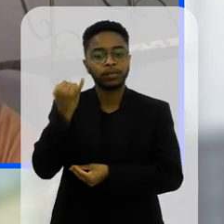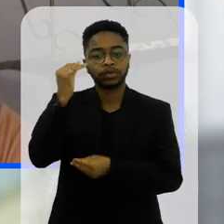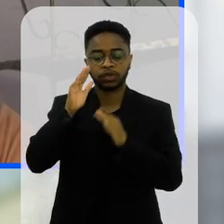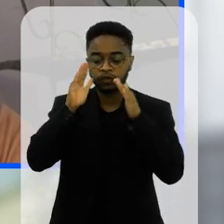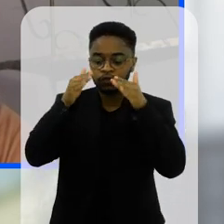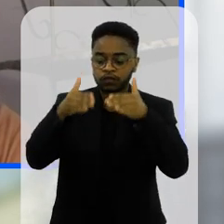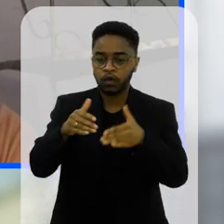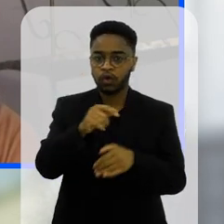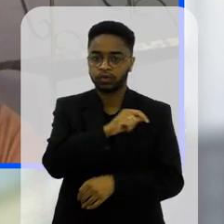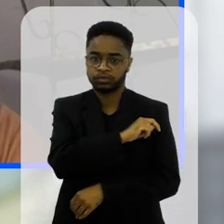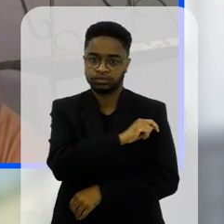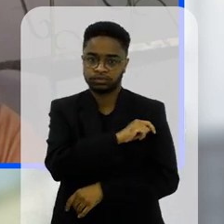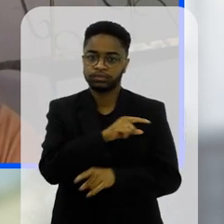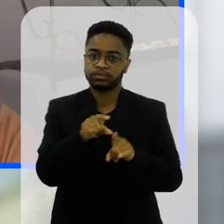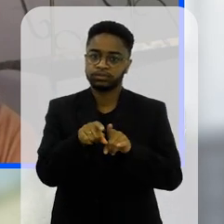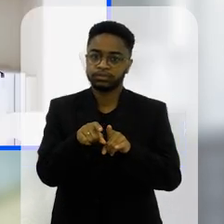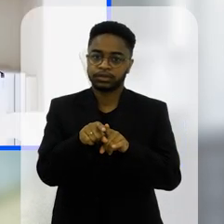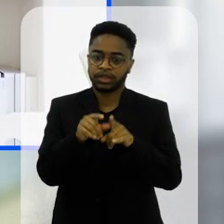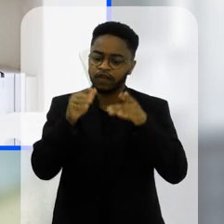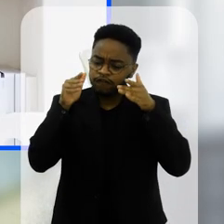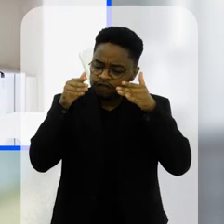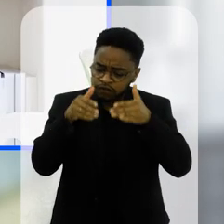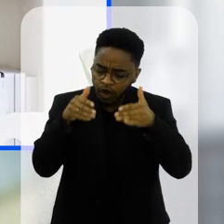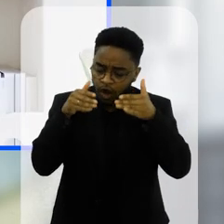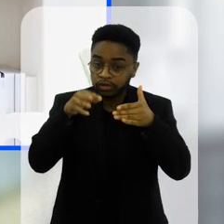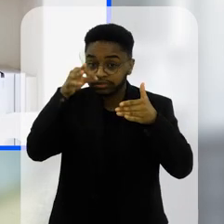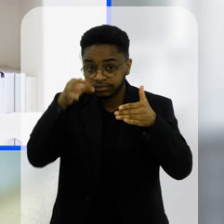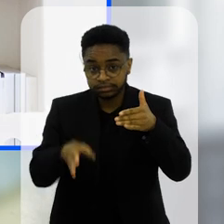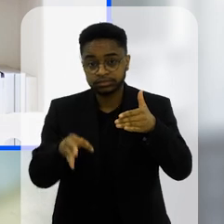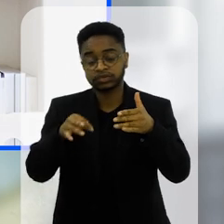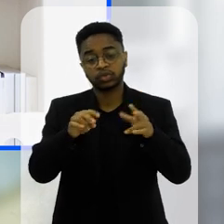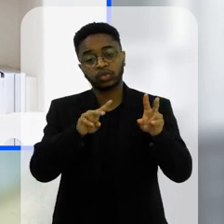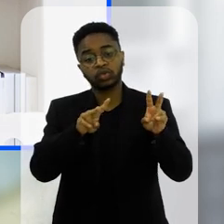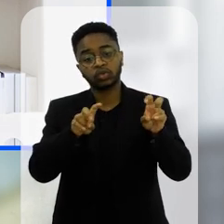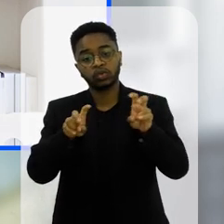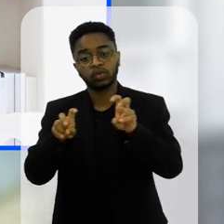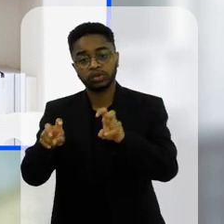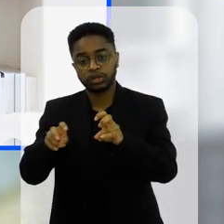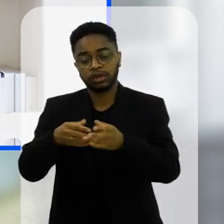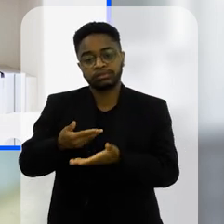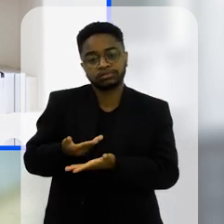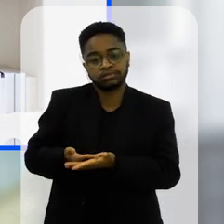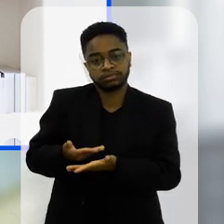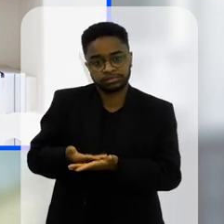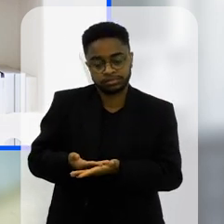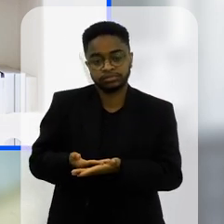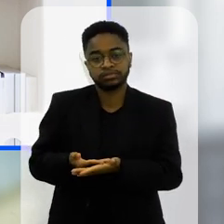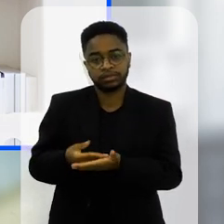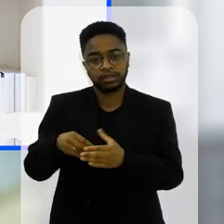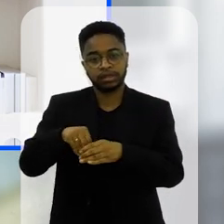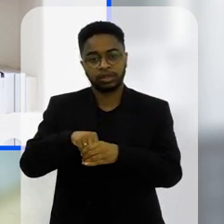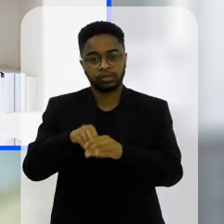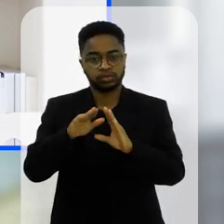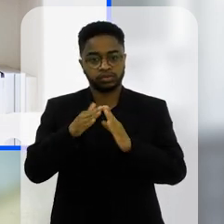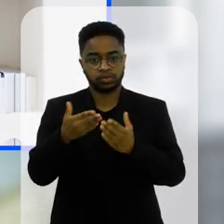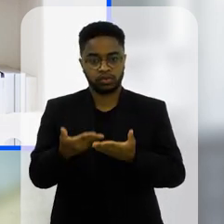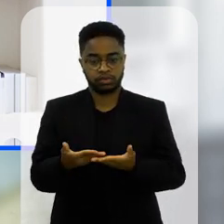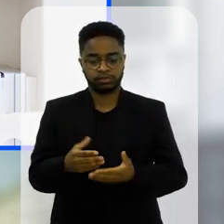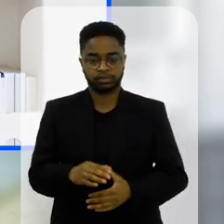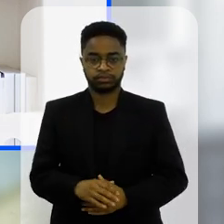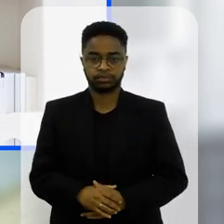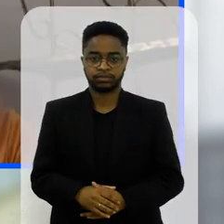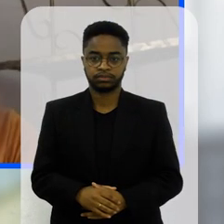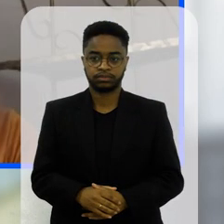aluno a concentração do aluno ali é totalmente voltada pra questão é dos estudos mesmo em sala de aula